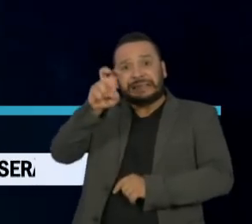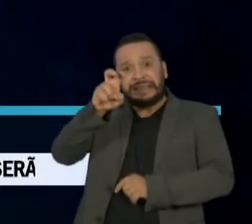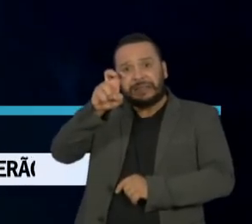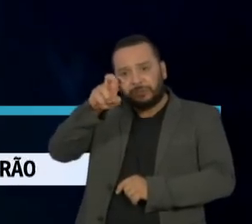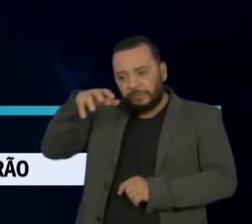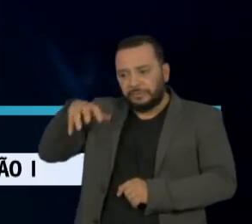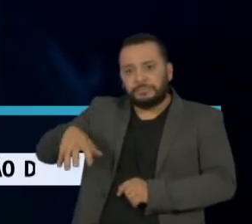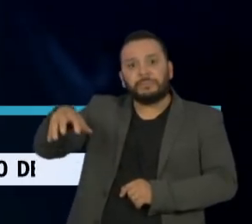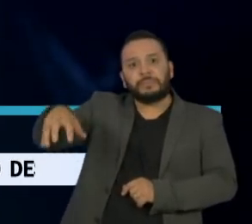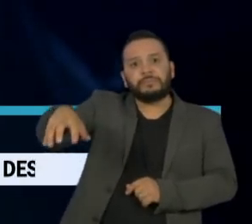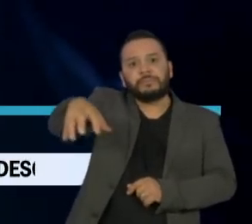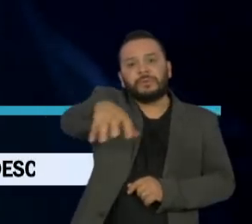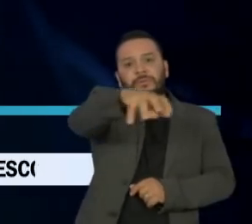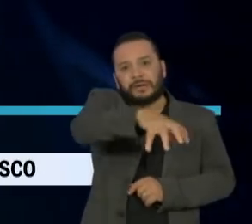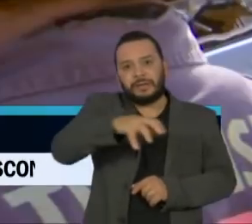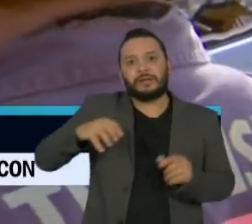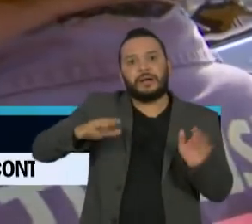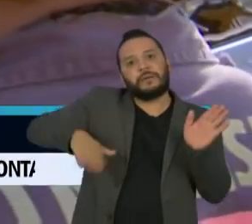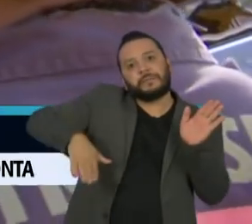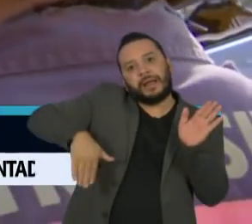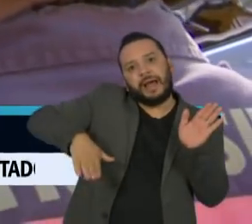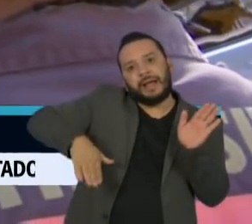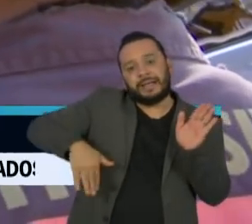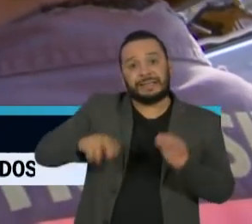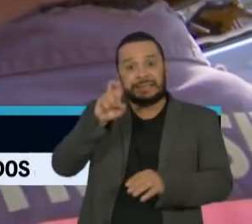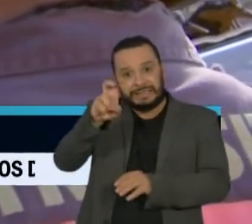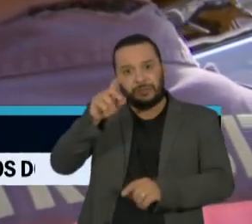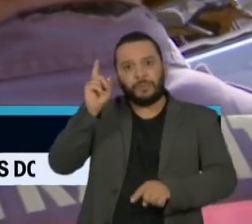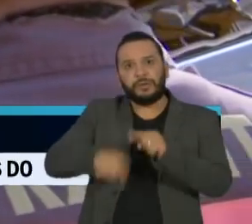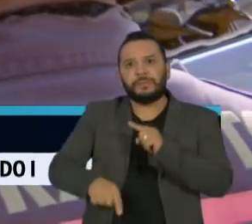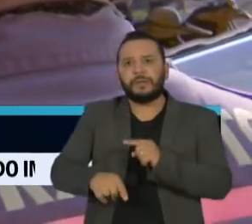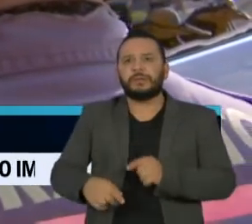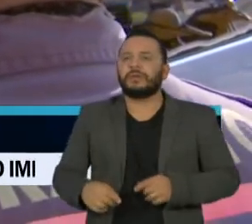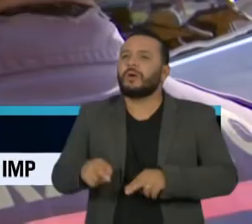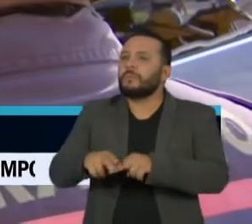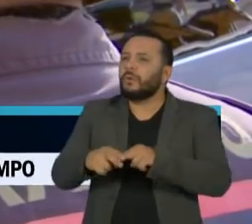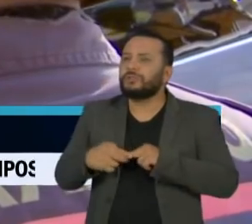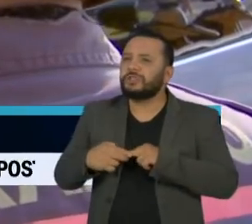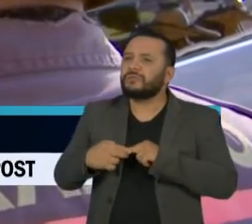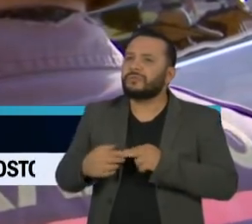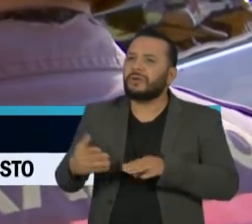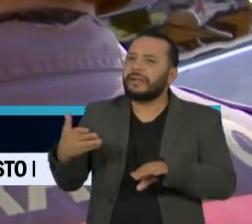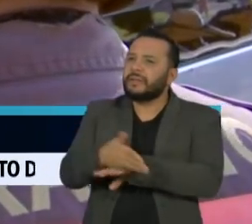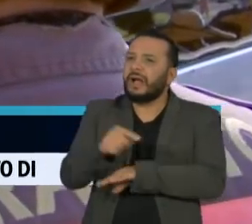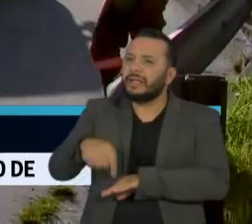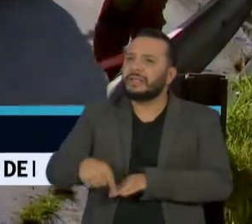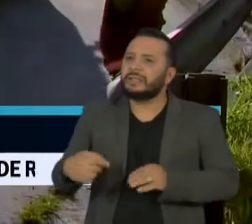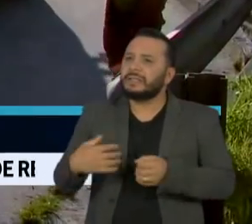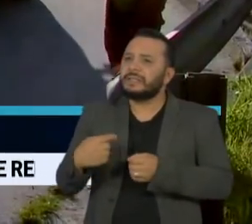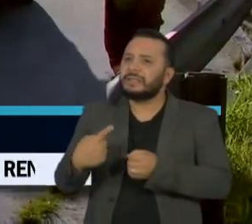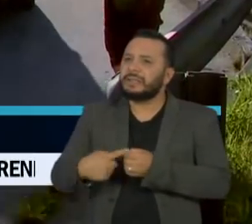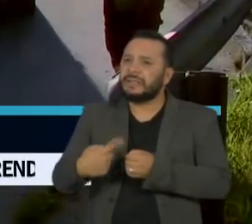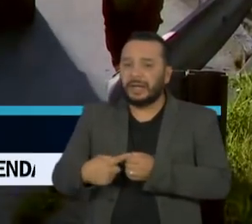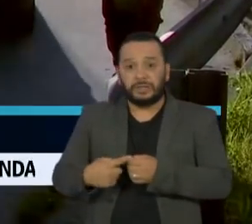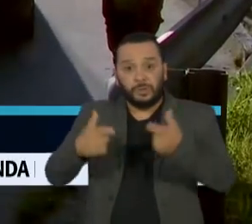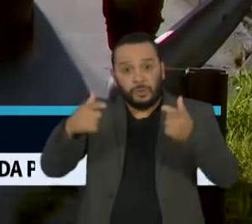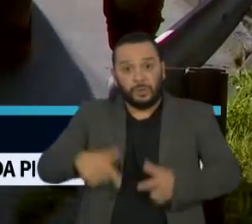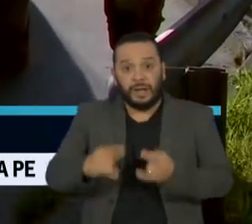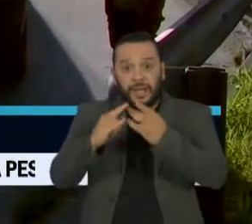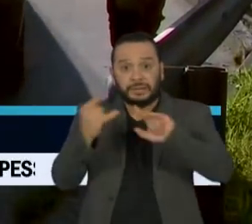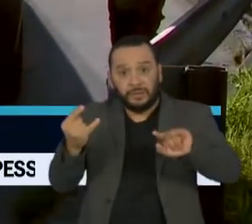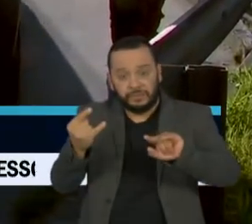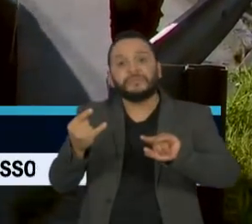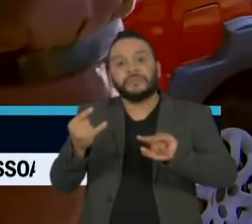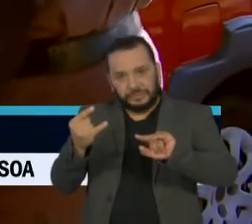Paulo durante o feriado prolongado. Qual seria o motivo da visita à cidade? Na principal entrada do município de São Vicente,